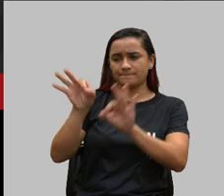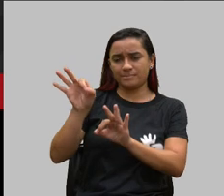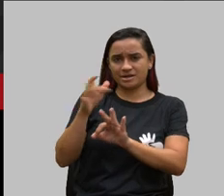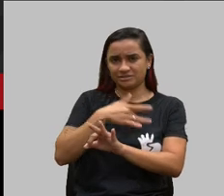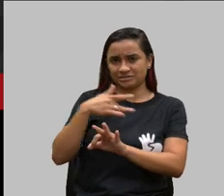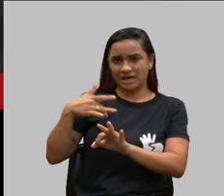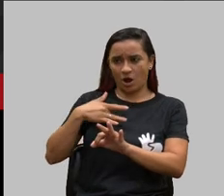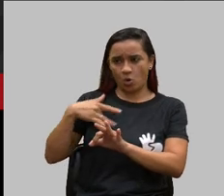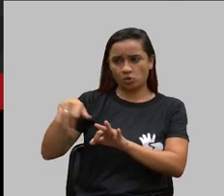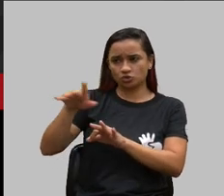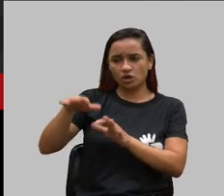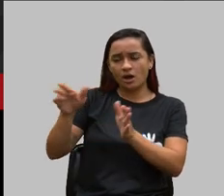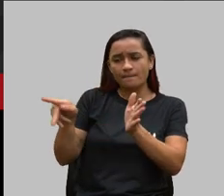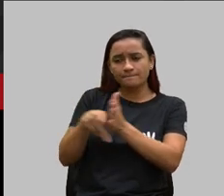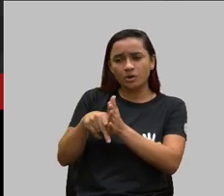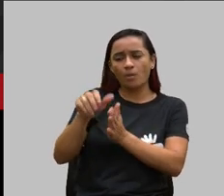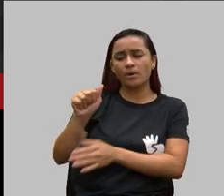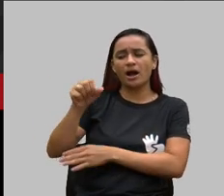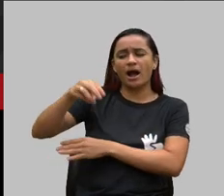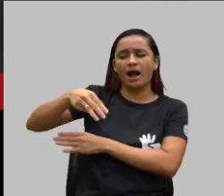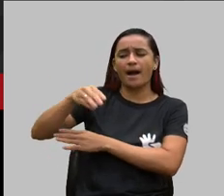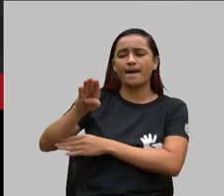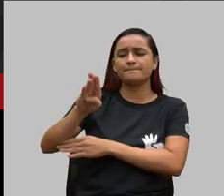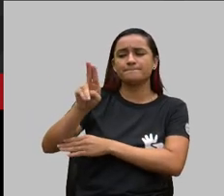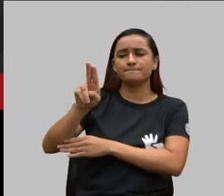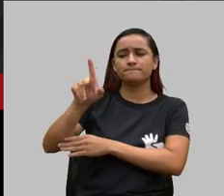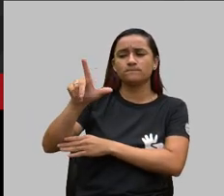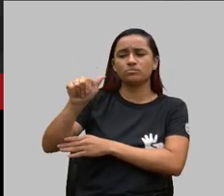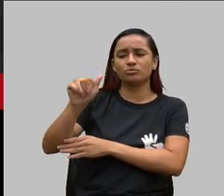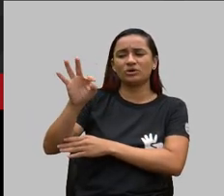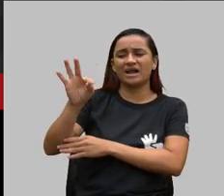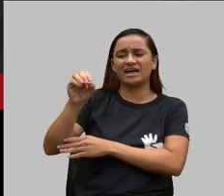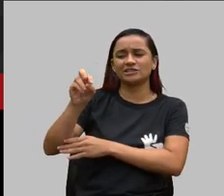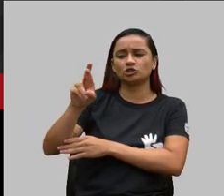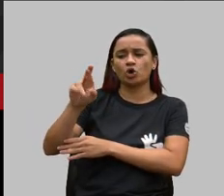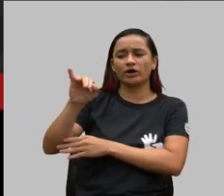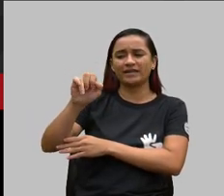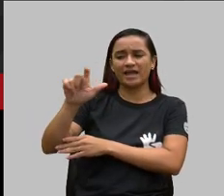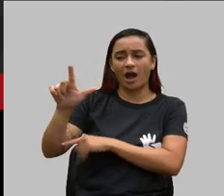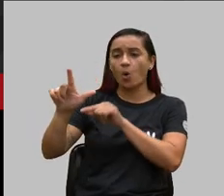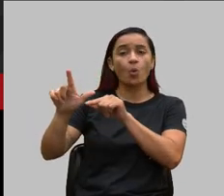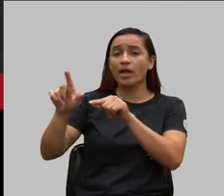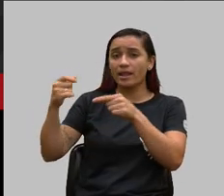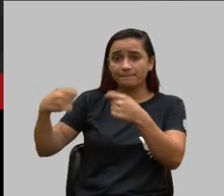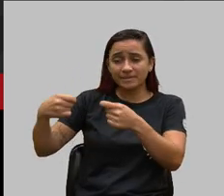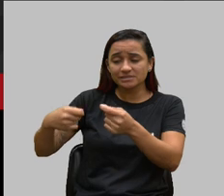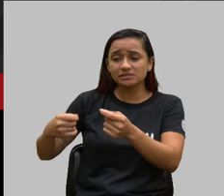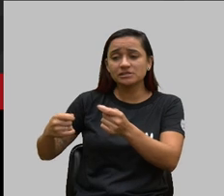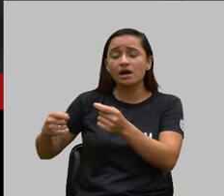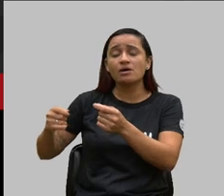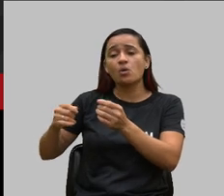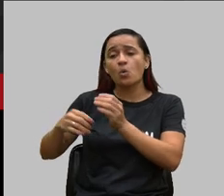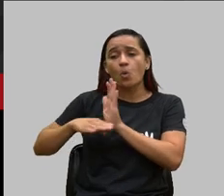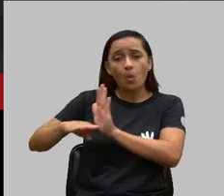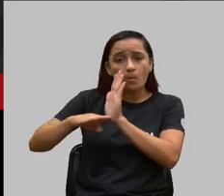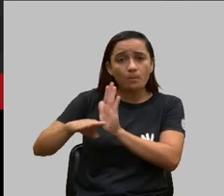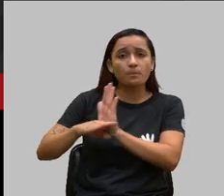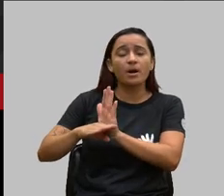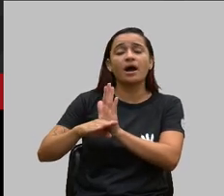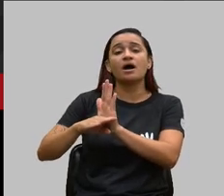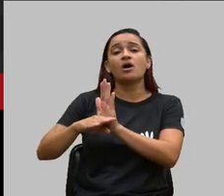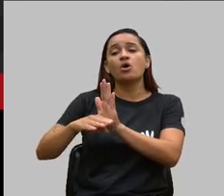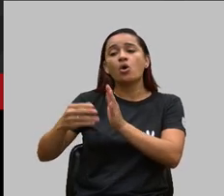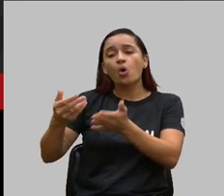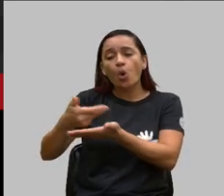ele não vai cobrir só consulta e exame ele vai cobrir desde consulta e exame a qualquer quimioterapia por exemplo